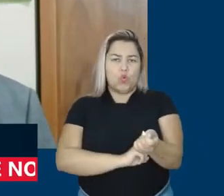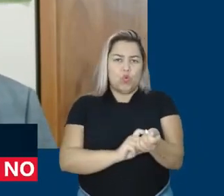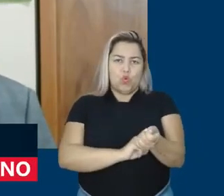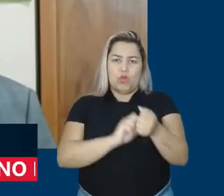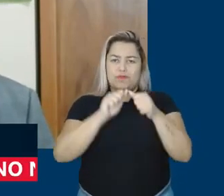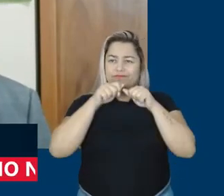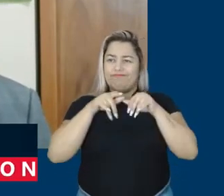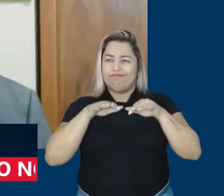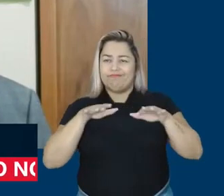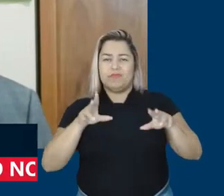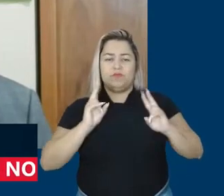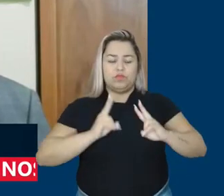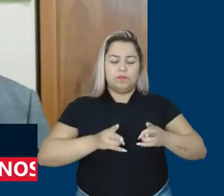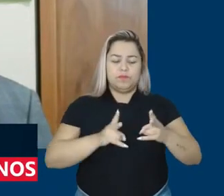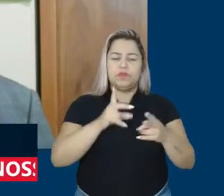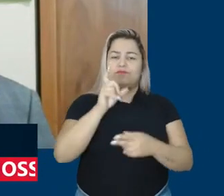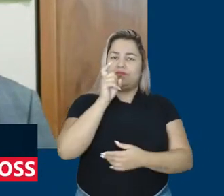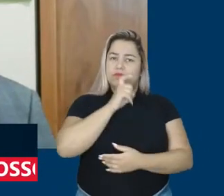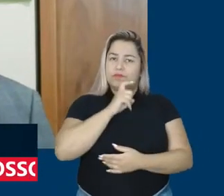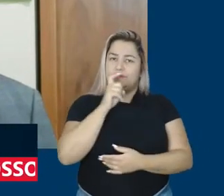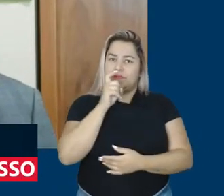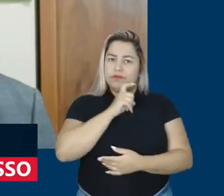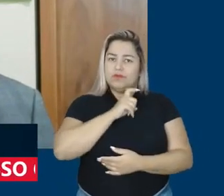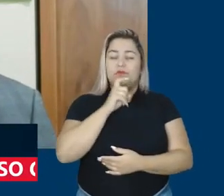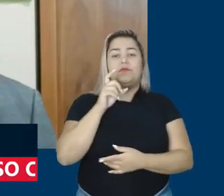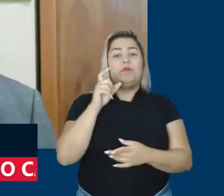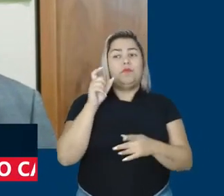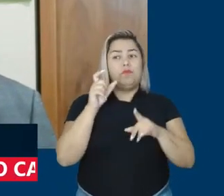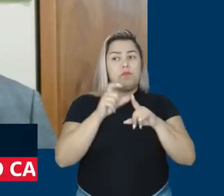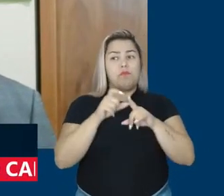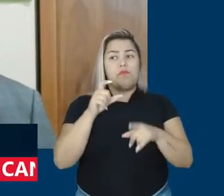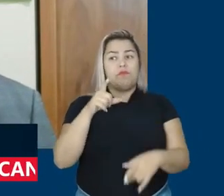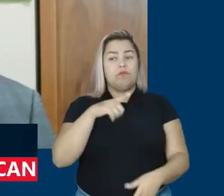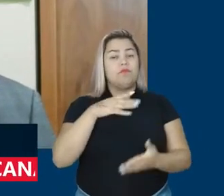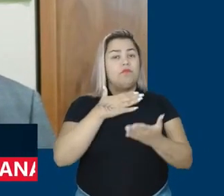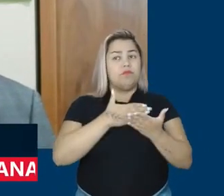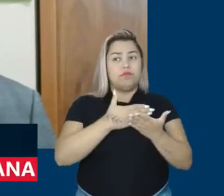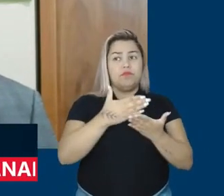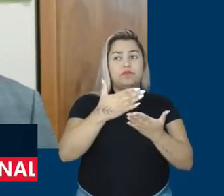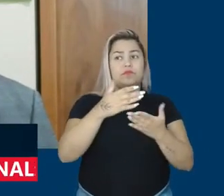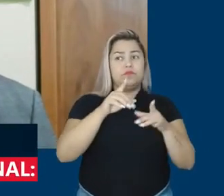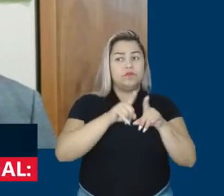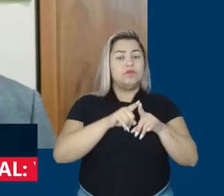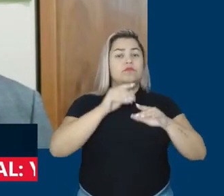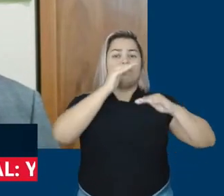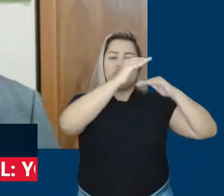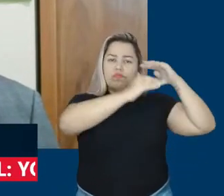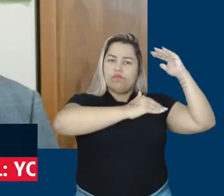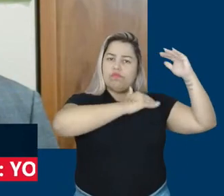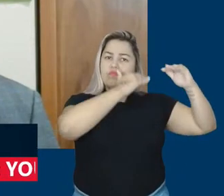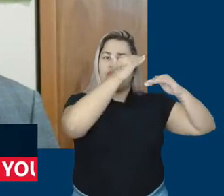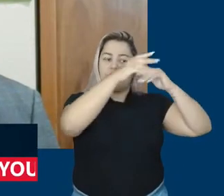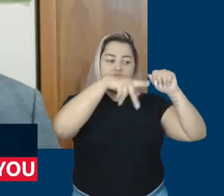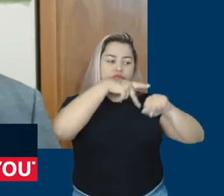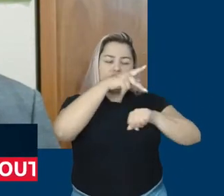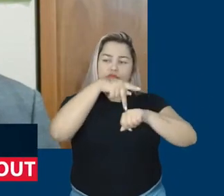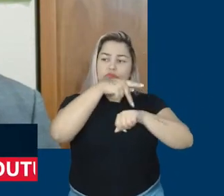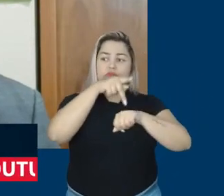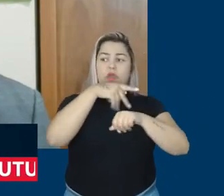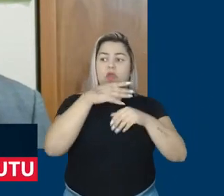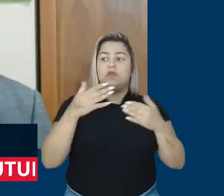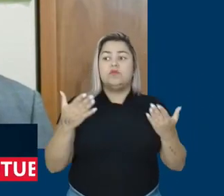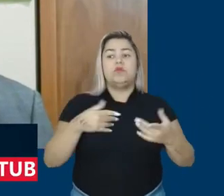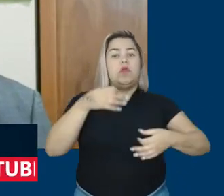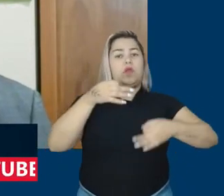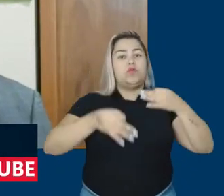ódio sempre com mentira. Isso precisa parar no Brasil. Nós temos que iniciar um processo de desenvolvimento do país agora, com